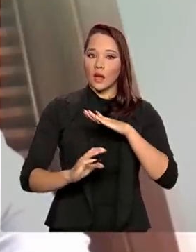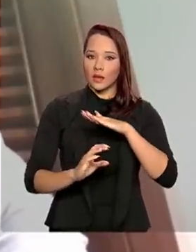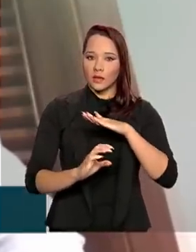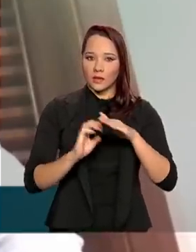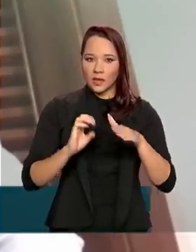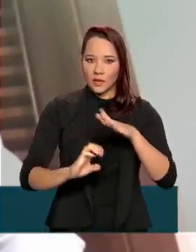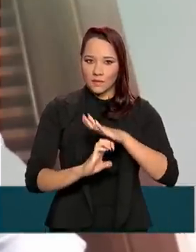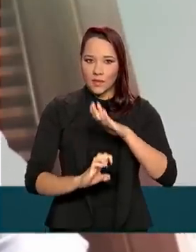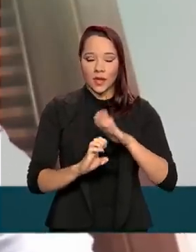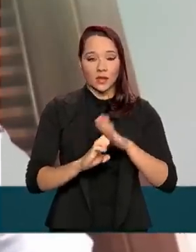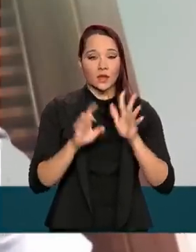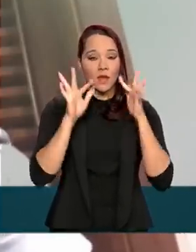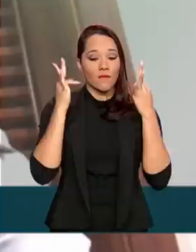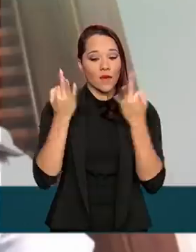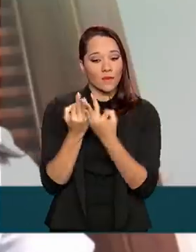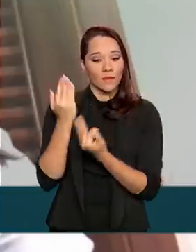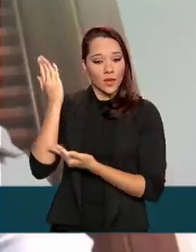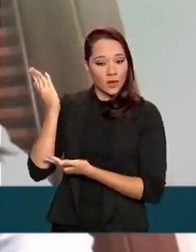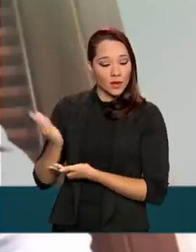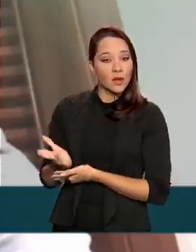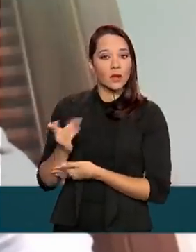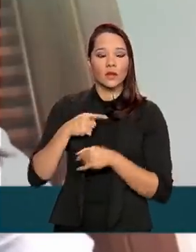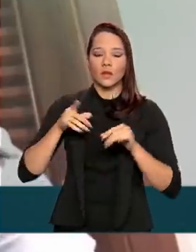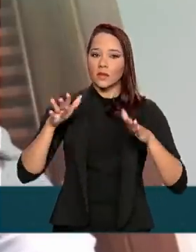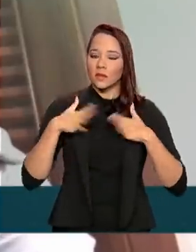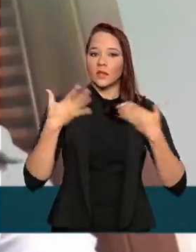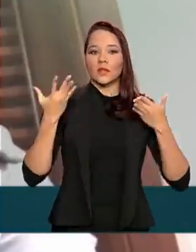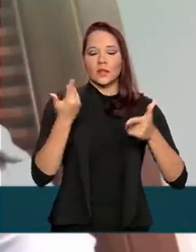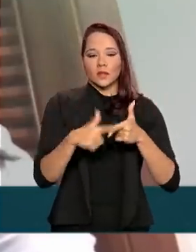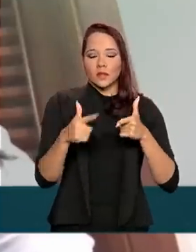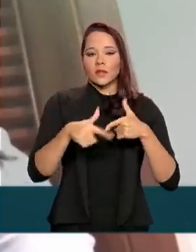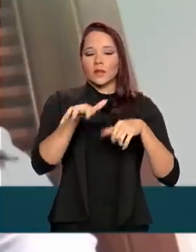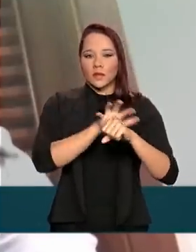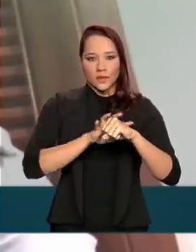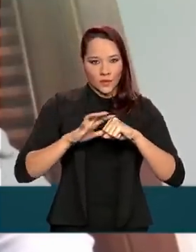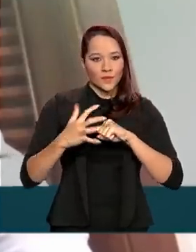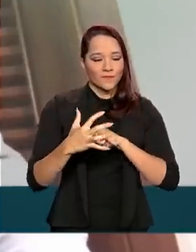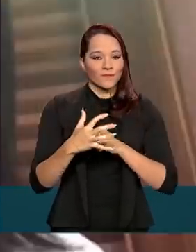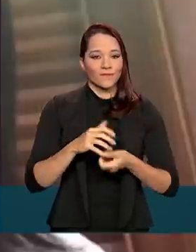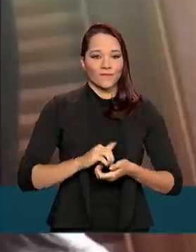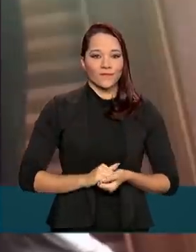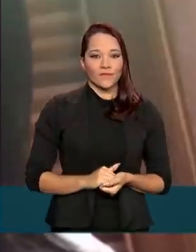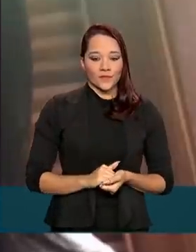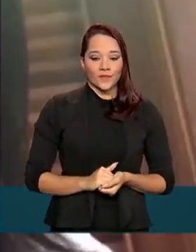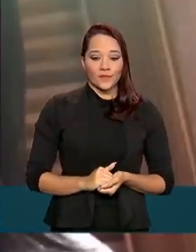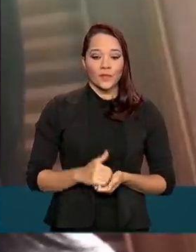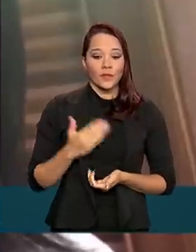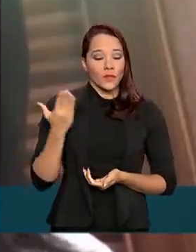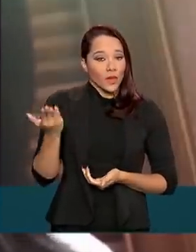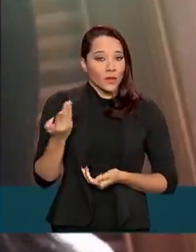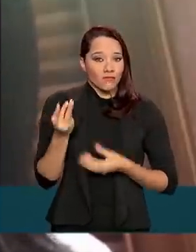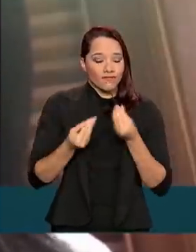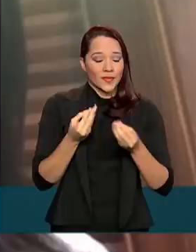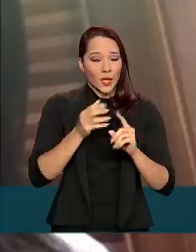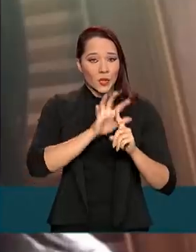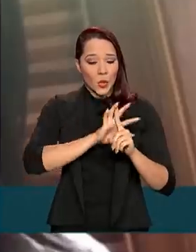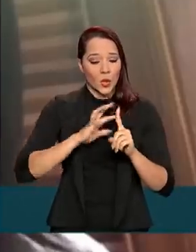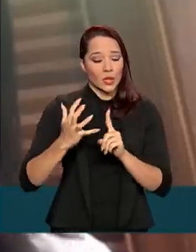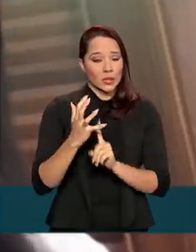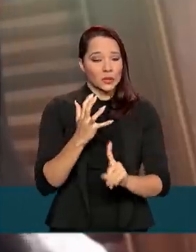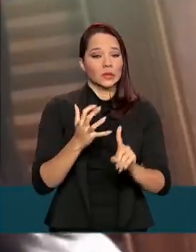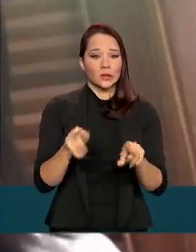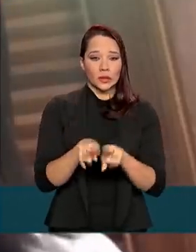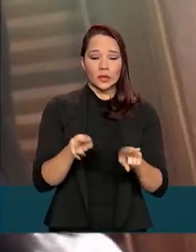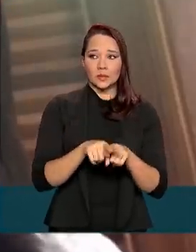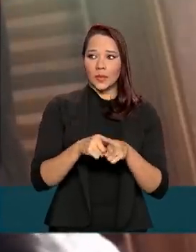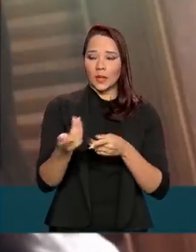família de Michele foi pega de surpresa pela pandemia do novo coronavírus. Diante do isolamento social e